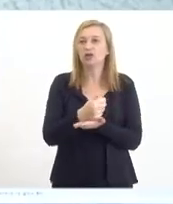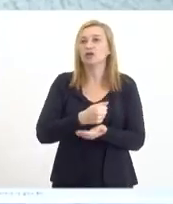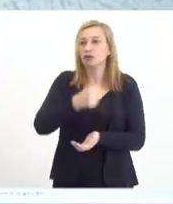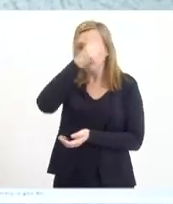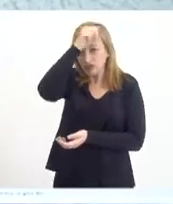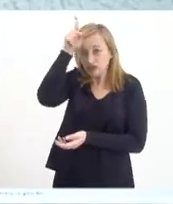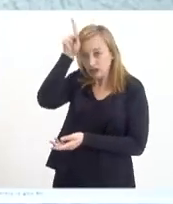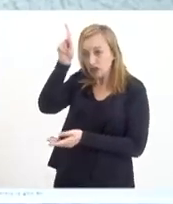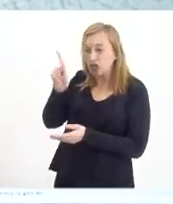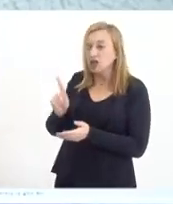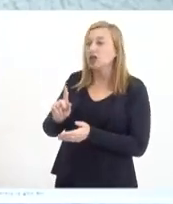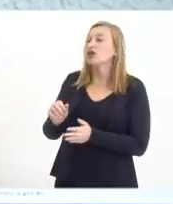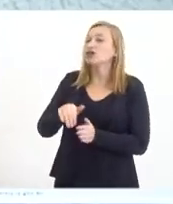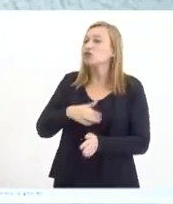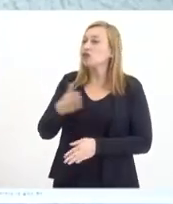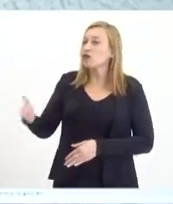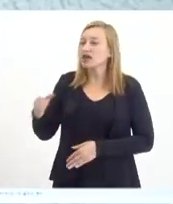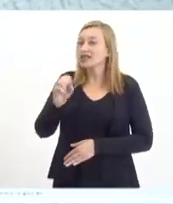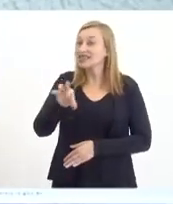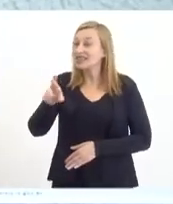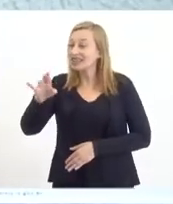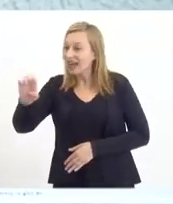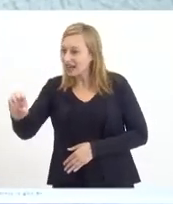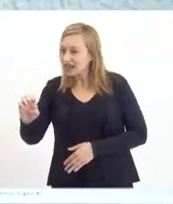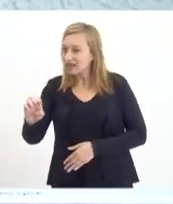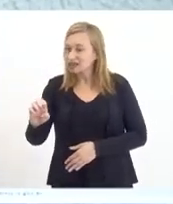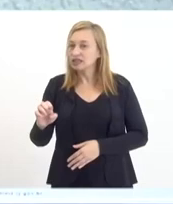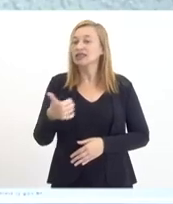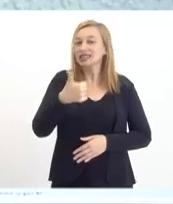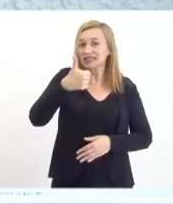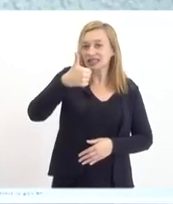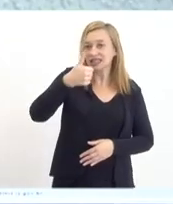fora CEDAI, 13 bilhões de reais,